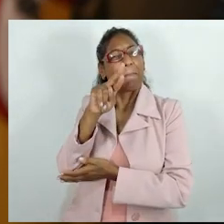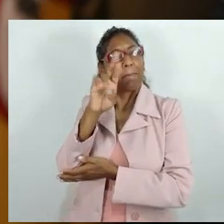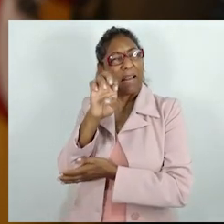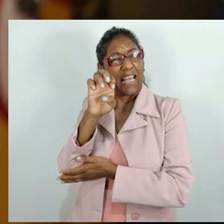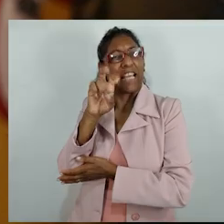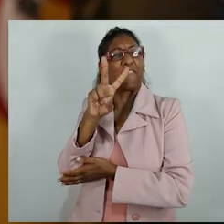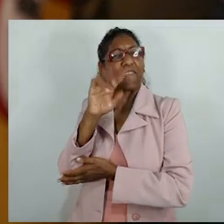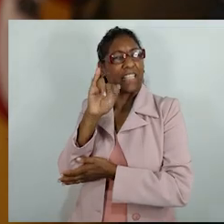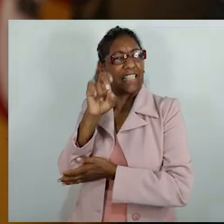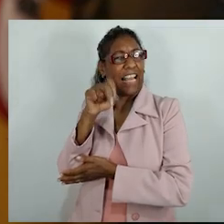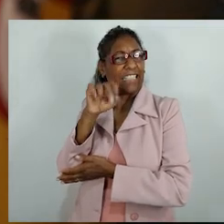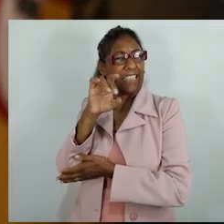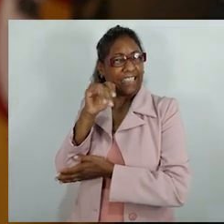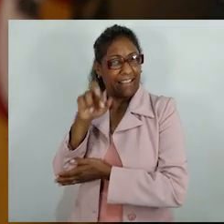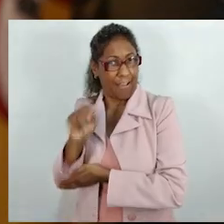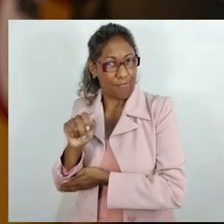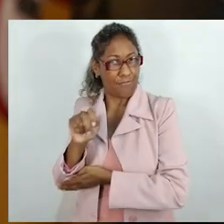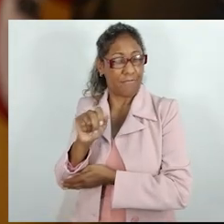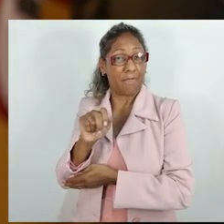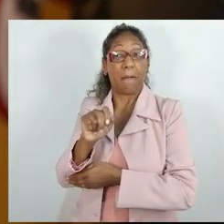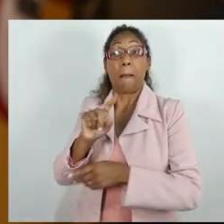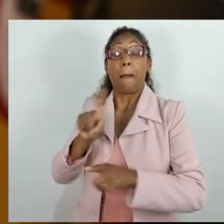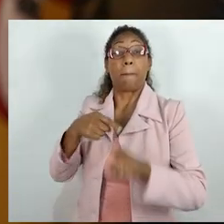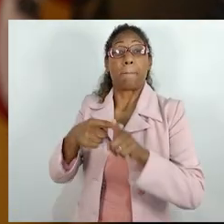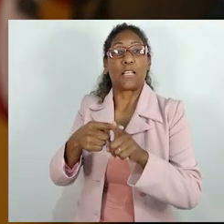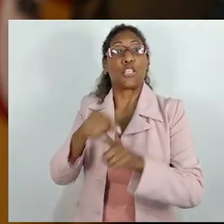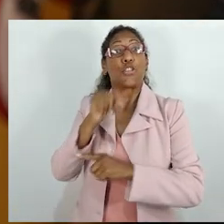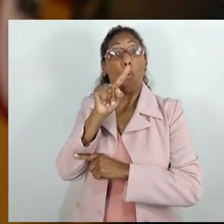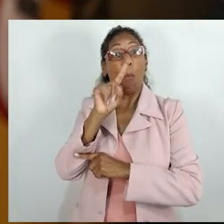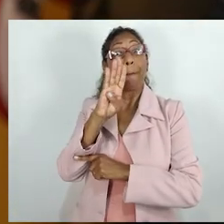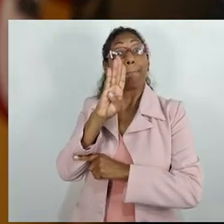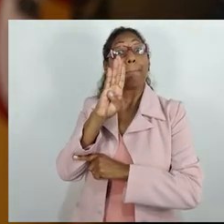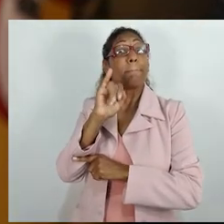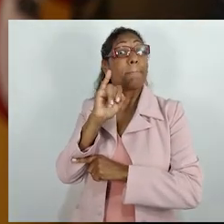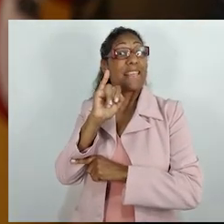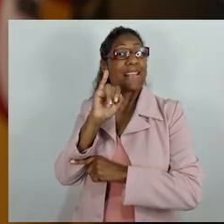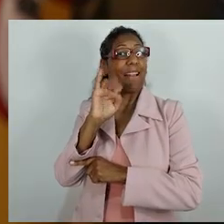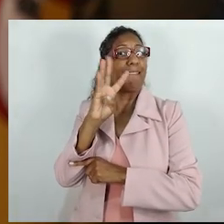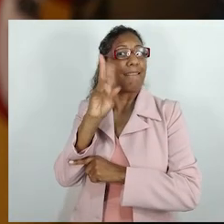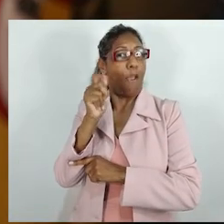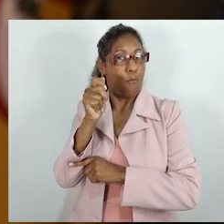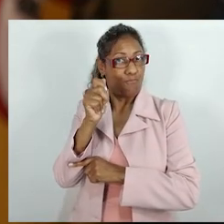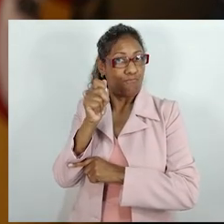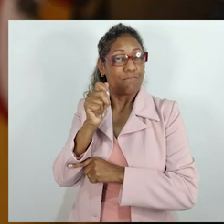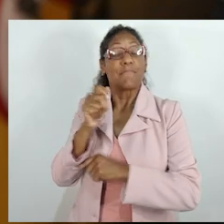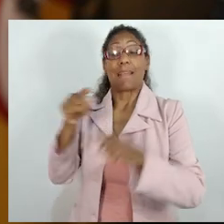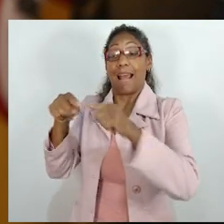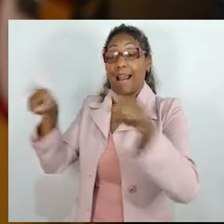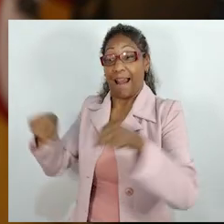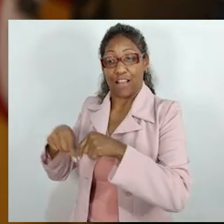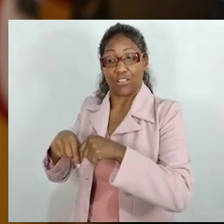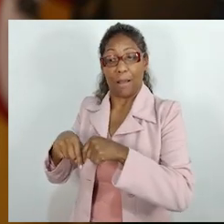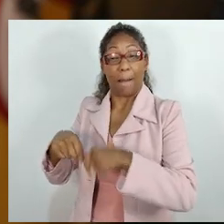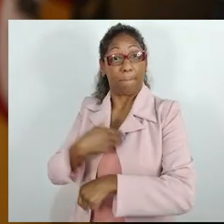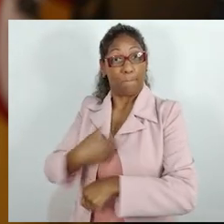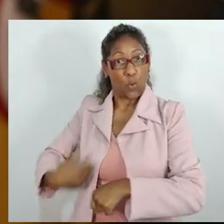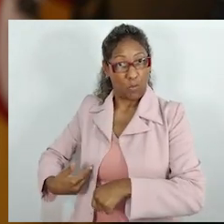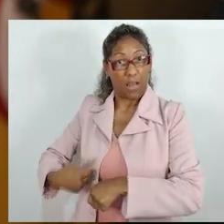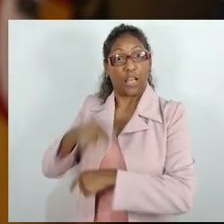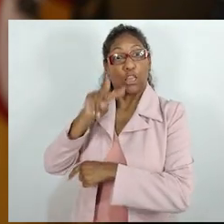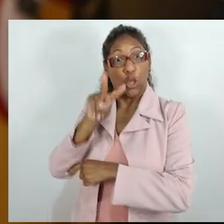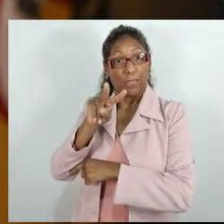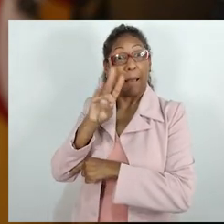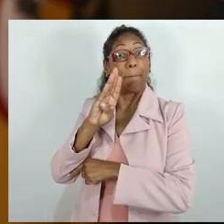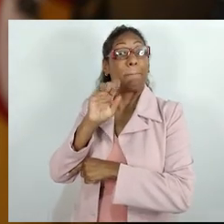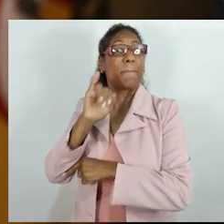em mais de um bilhão de reais e a dívida do Caixa Único em quase dois bilhões de reais. Nós conseguimos também